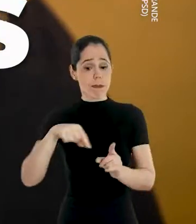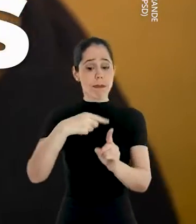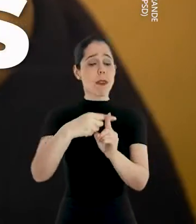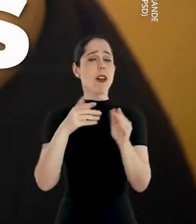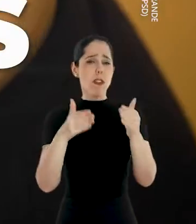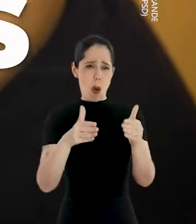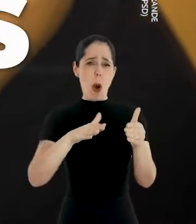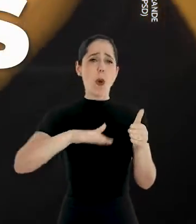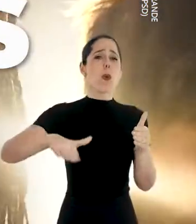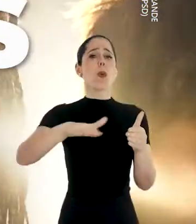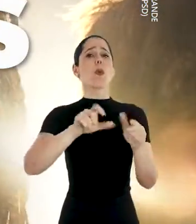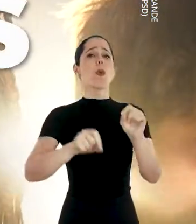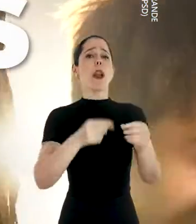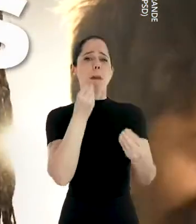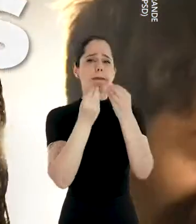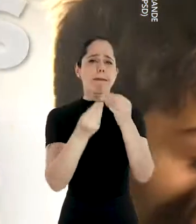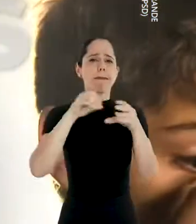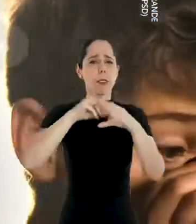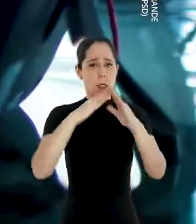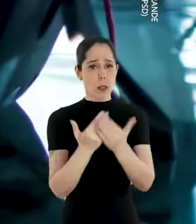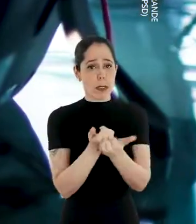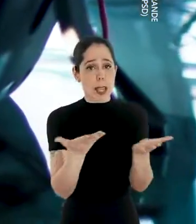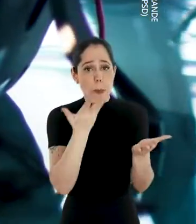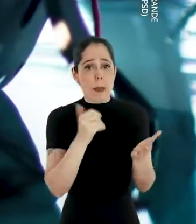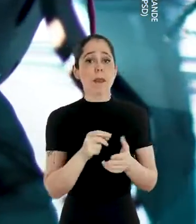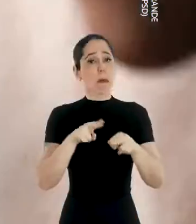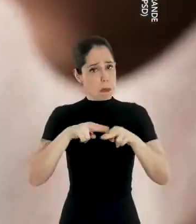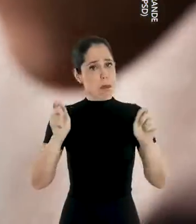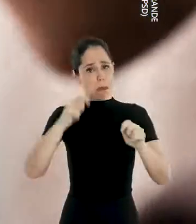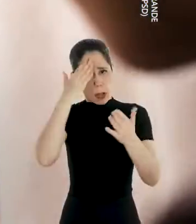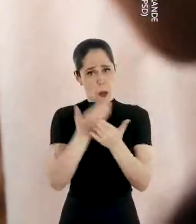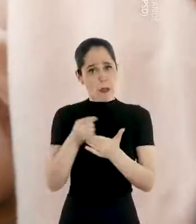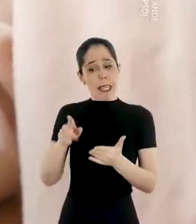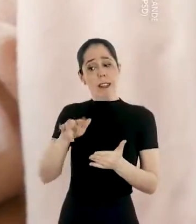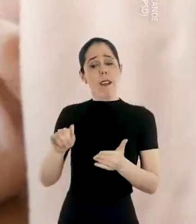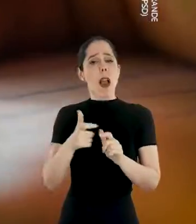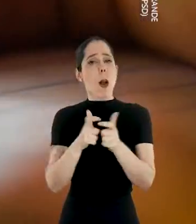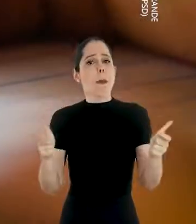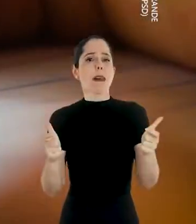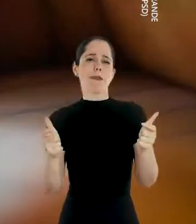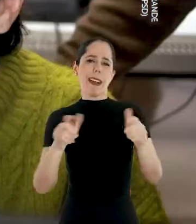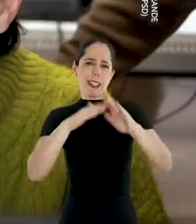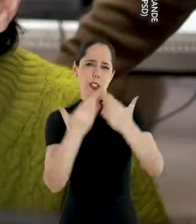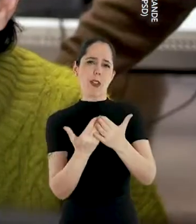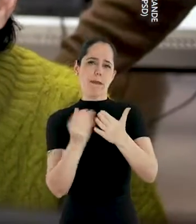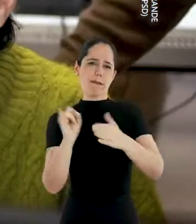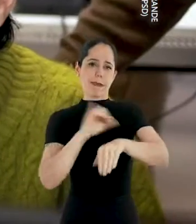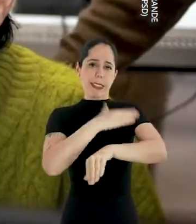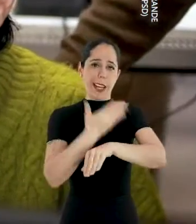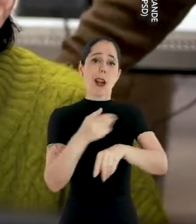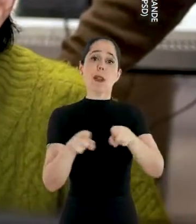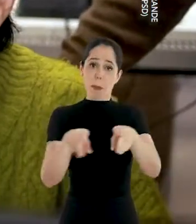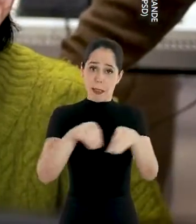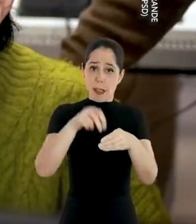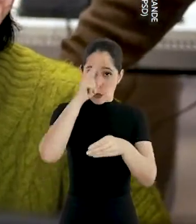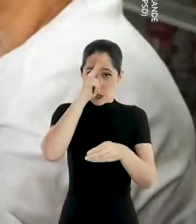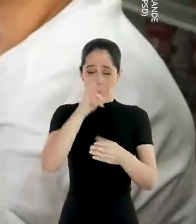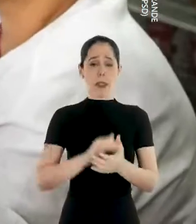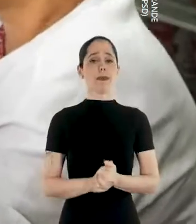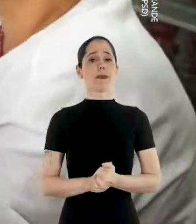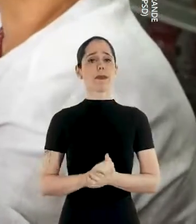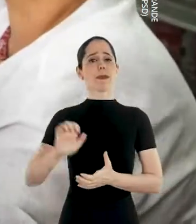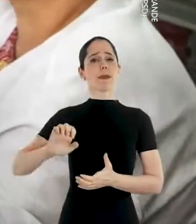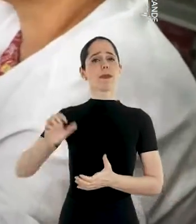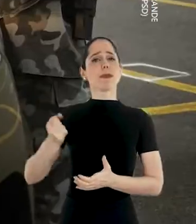mais na merenda escolar. É por isso que você pode confiar que ele vai ampliar a escola integral, inclusive no ensino médio.